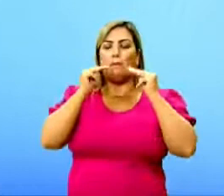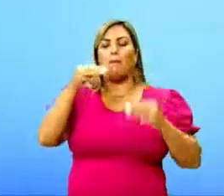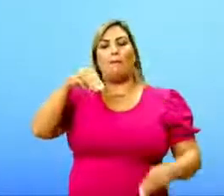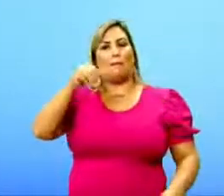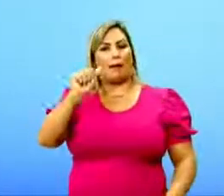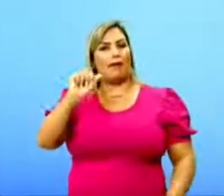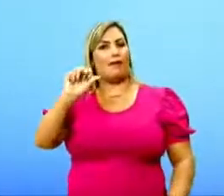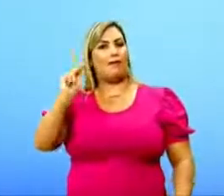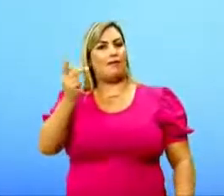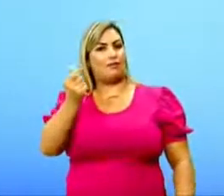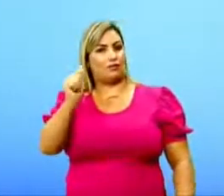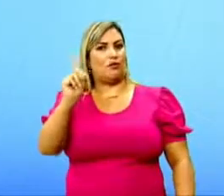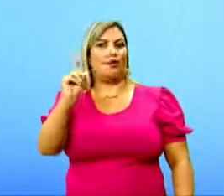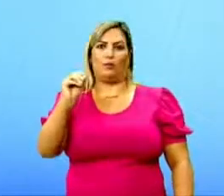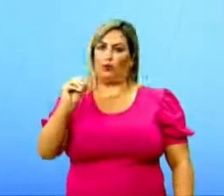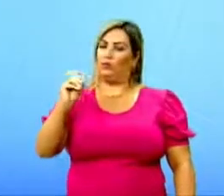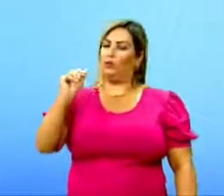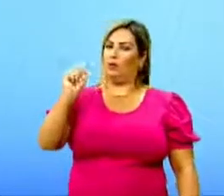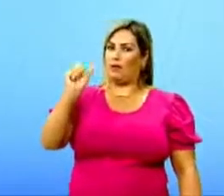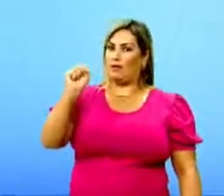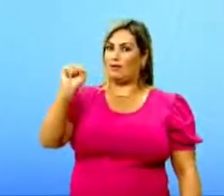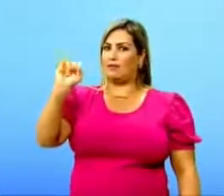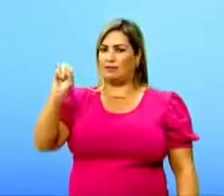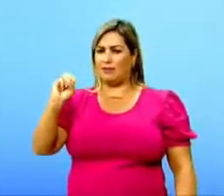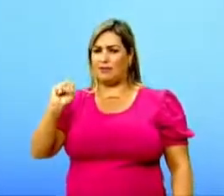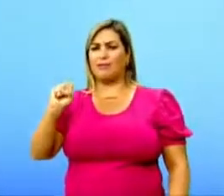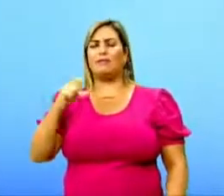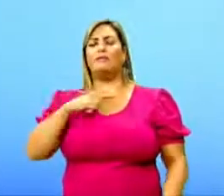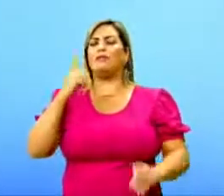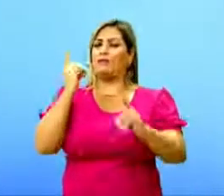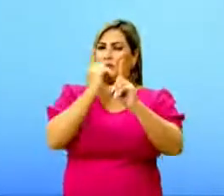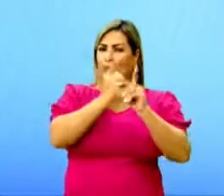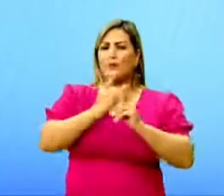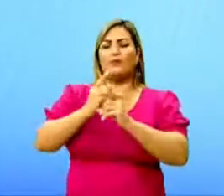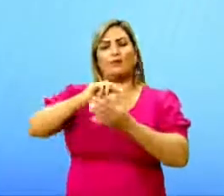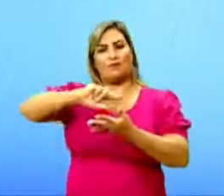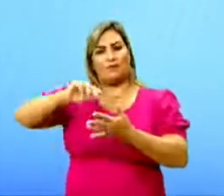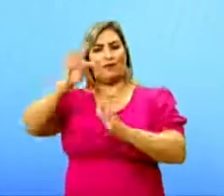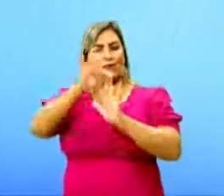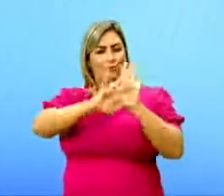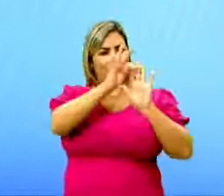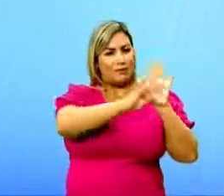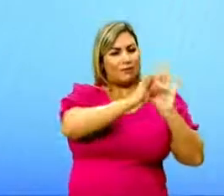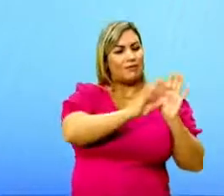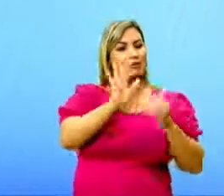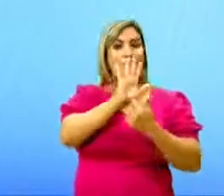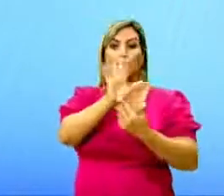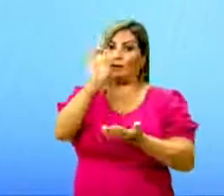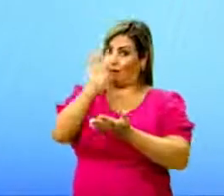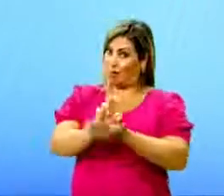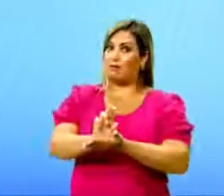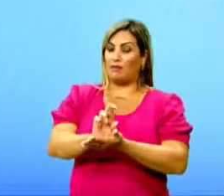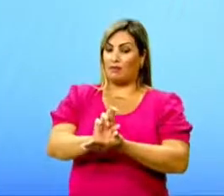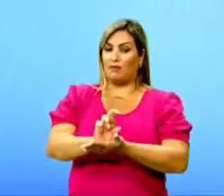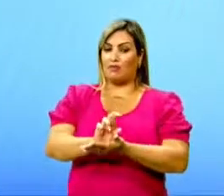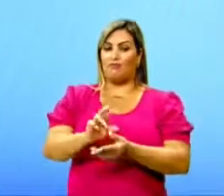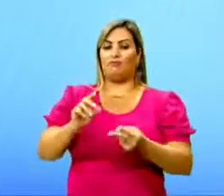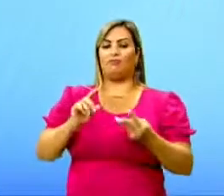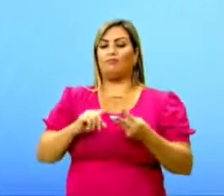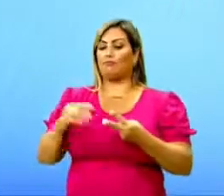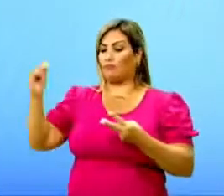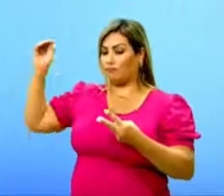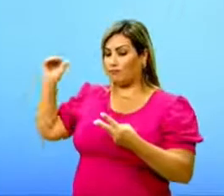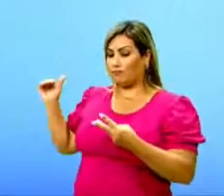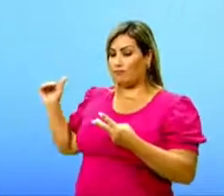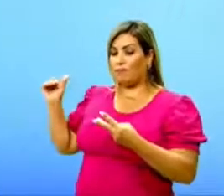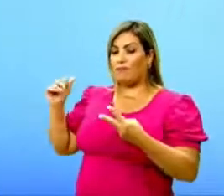nós podemos, então, encontrar vários textos, né? Contos realistas, que abordam a realidade como ela é. Contos populares,